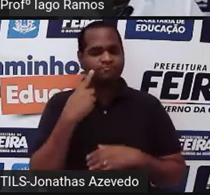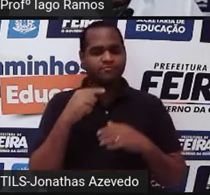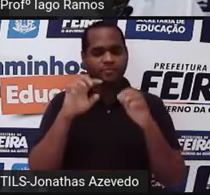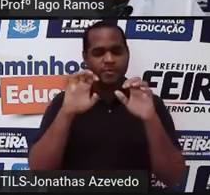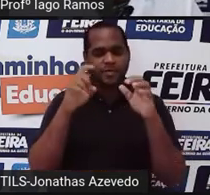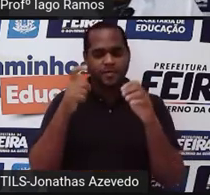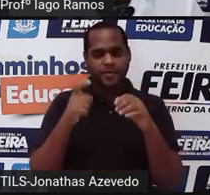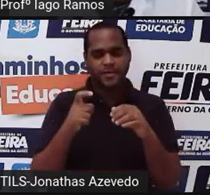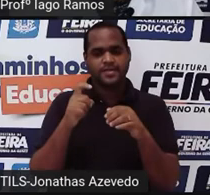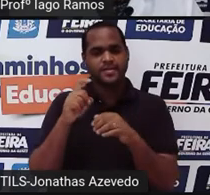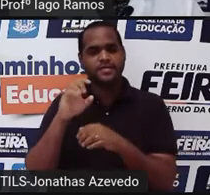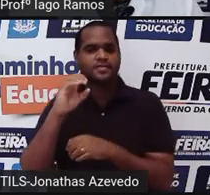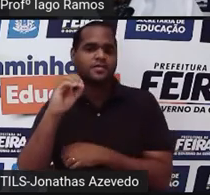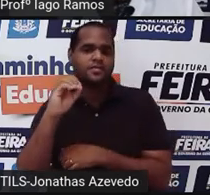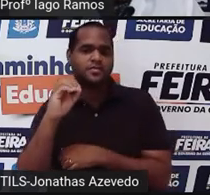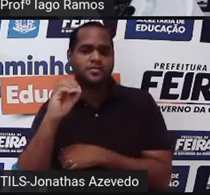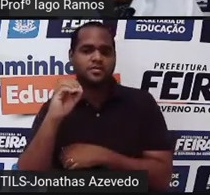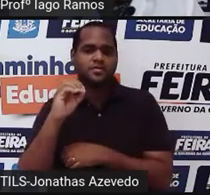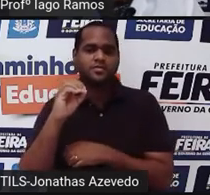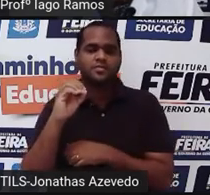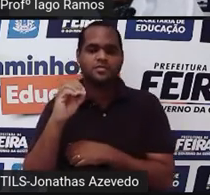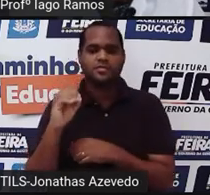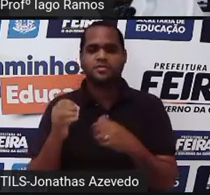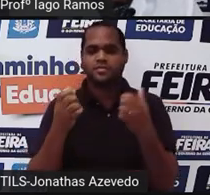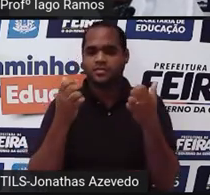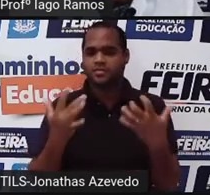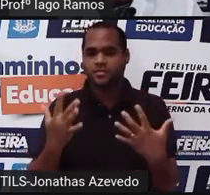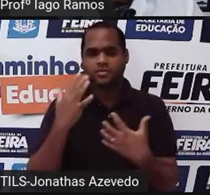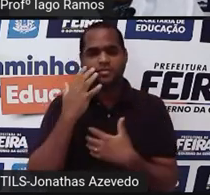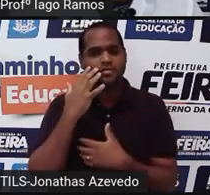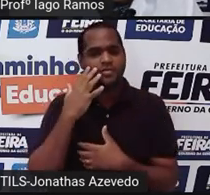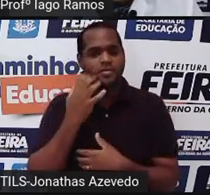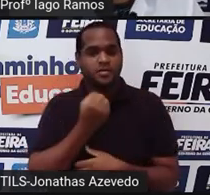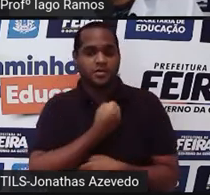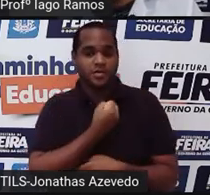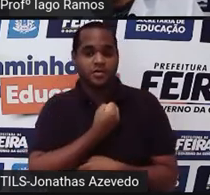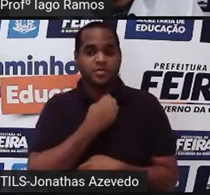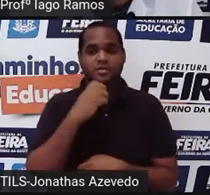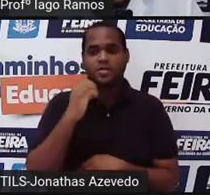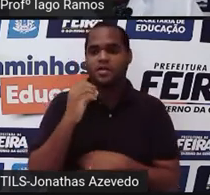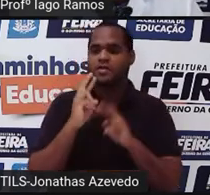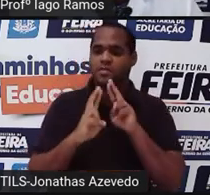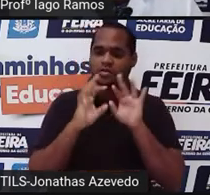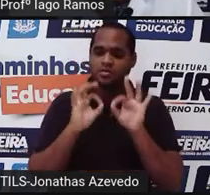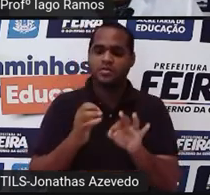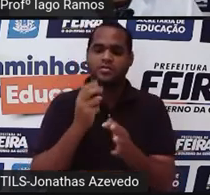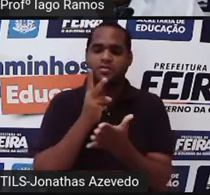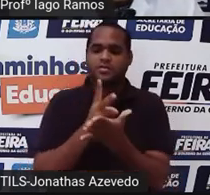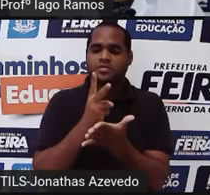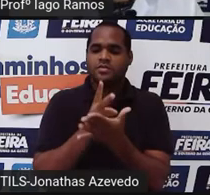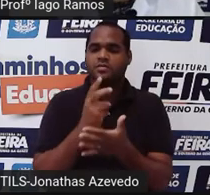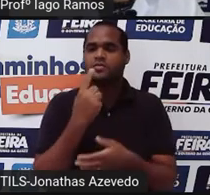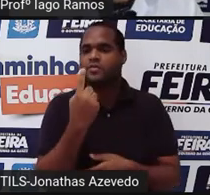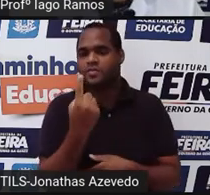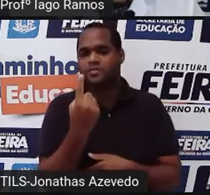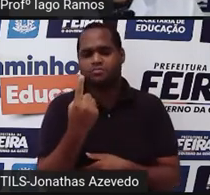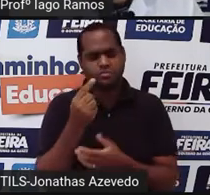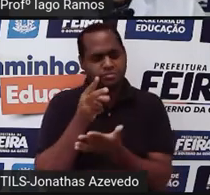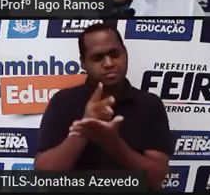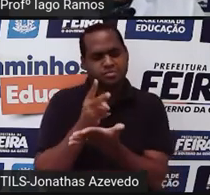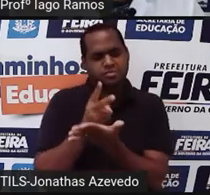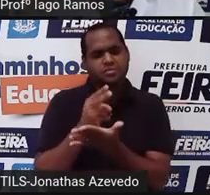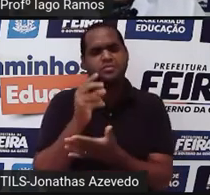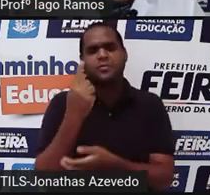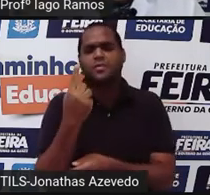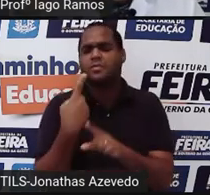zero, tá? E quando o expoente é zero, o resultado é sempre 1. E por que o resultado é sempre 1?